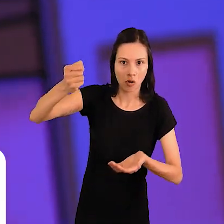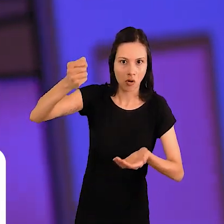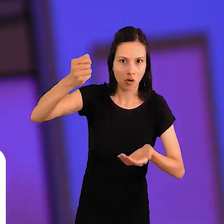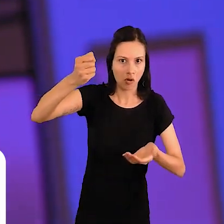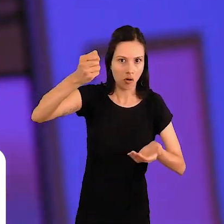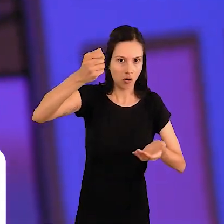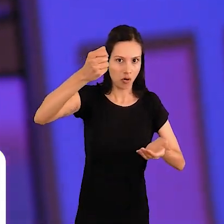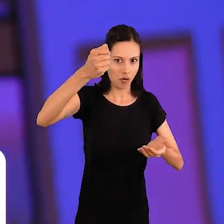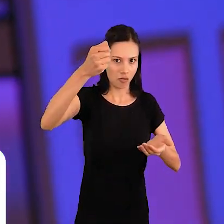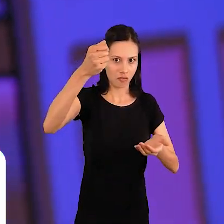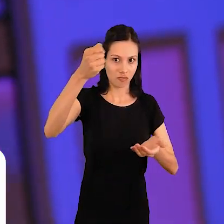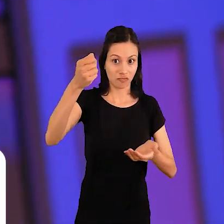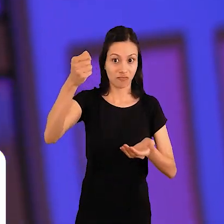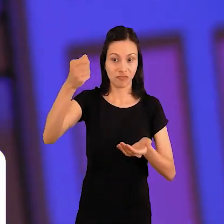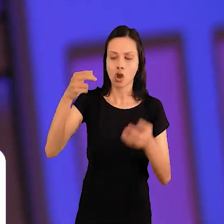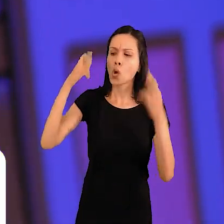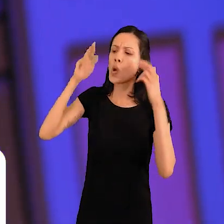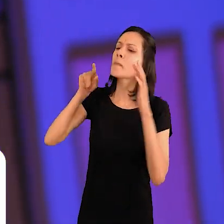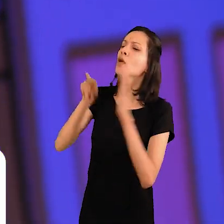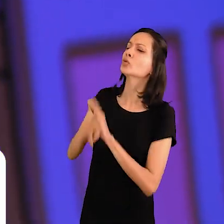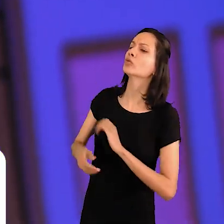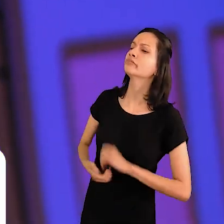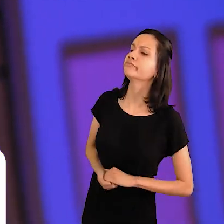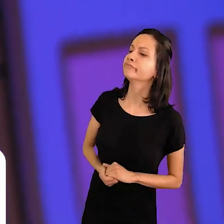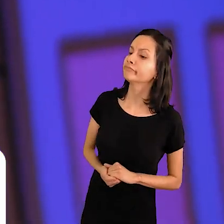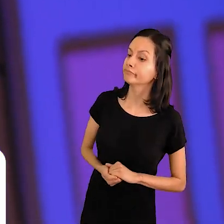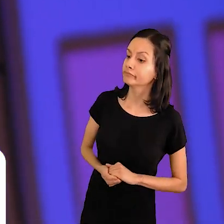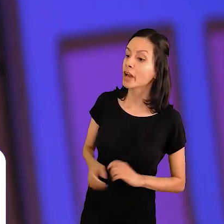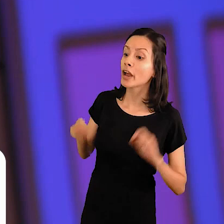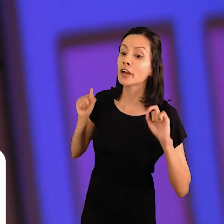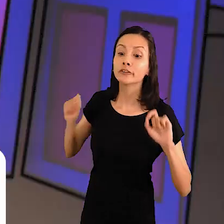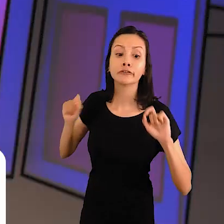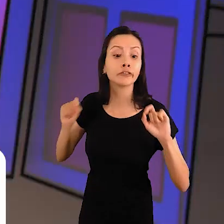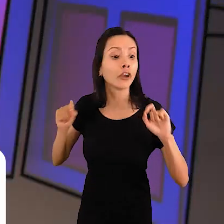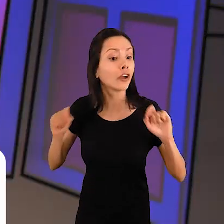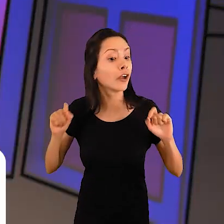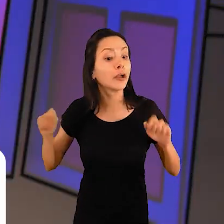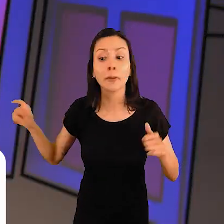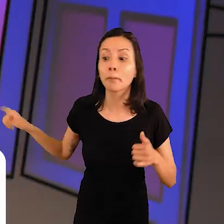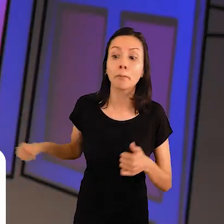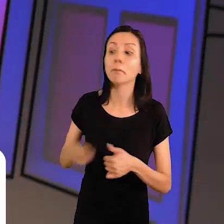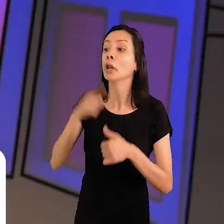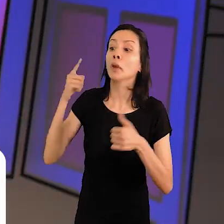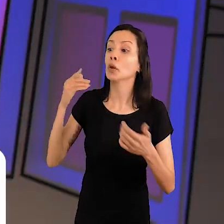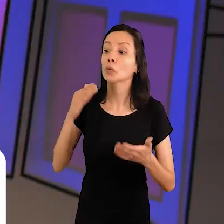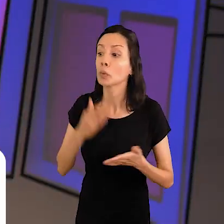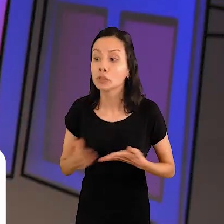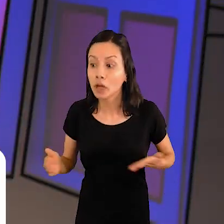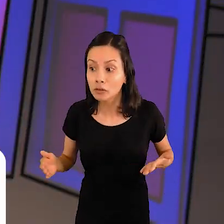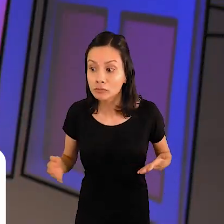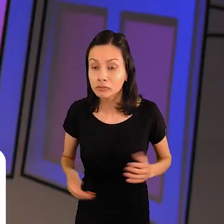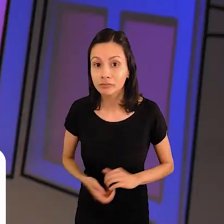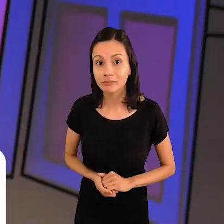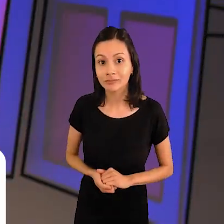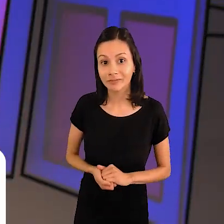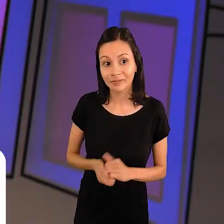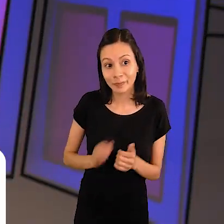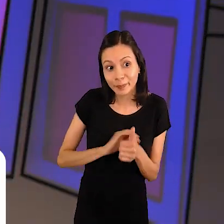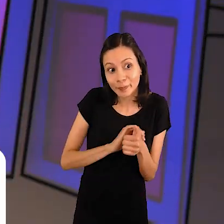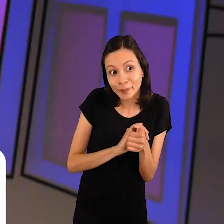E o rei perguntou... Quem vai ser o primeiro? Eu, eu,